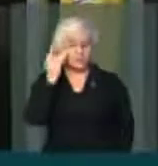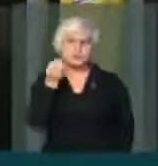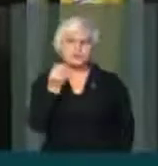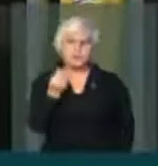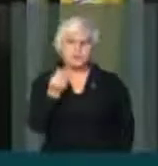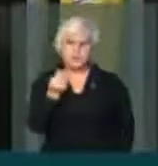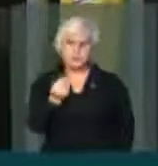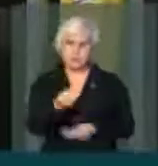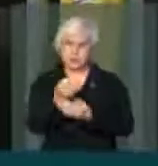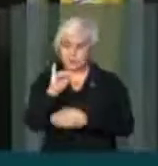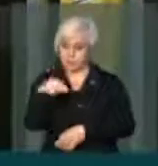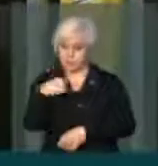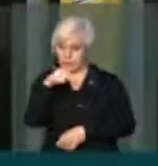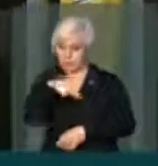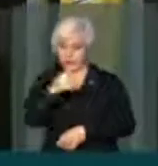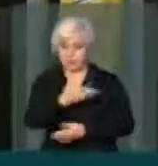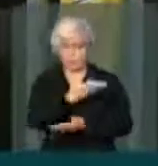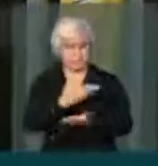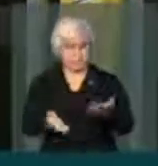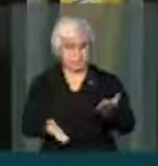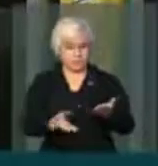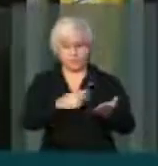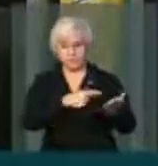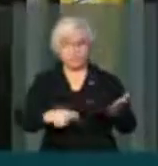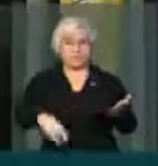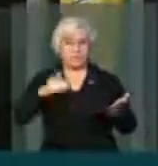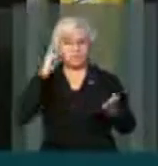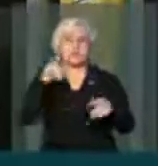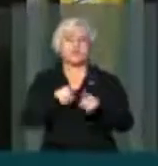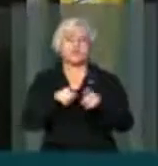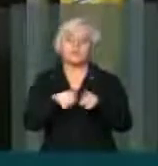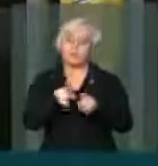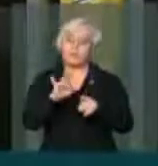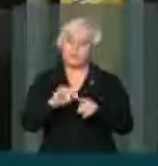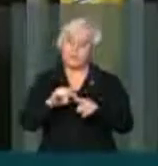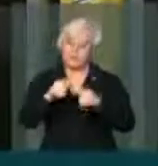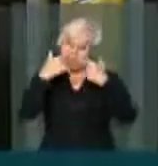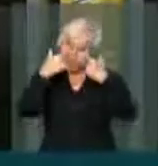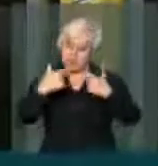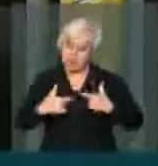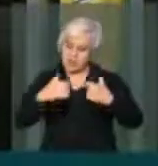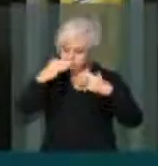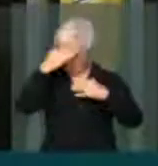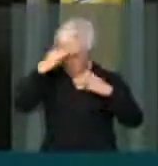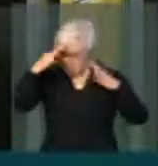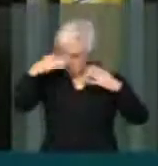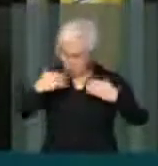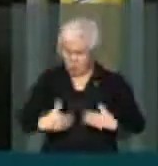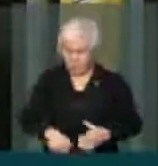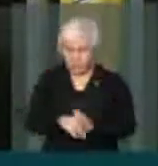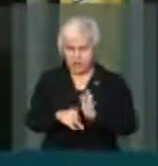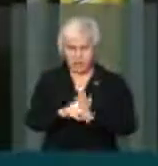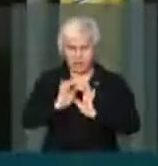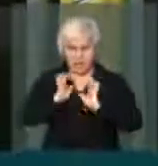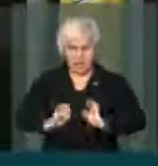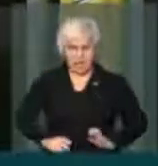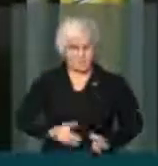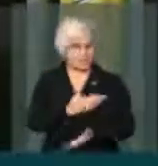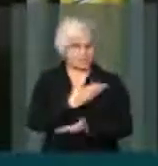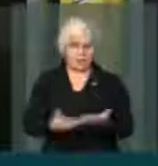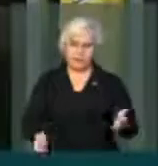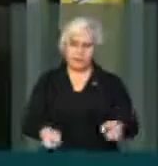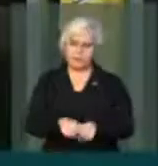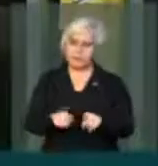perdermos aqui na votação, ela perderá na moral, na ética com a sociedade brasileira. A sociedade já se